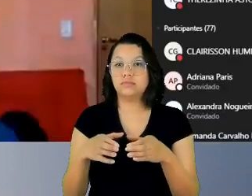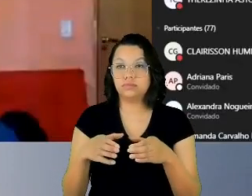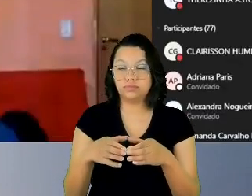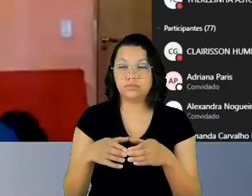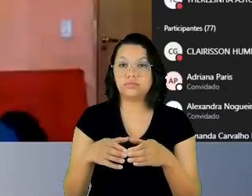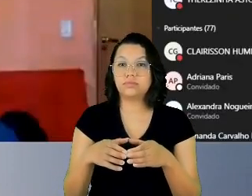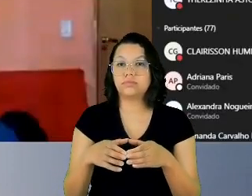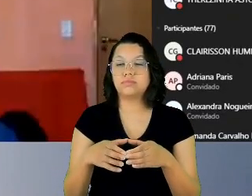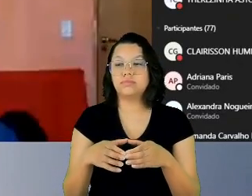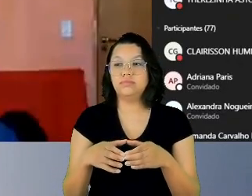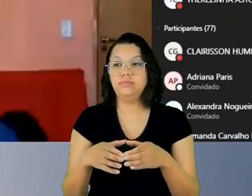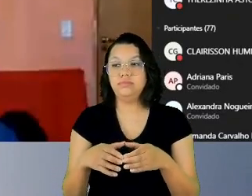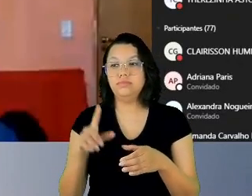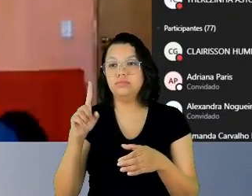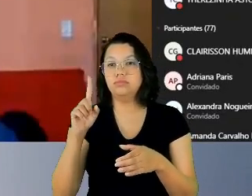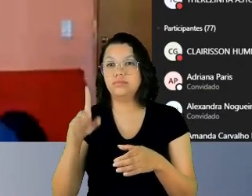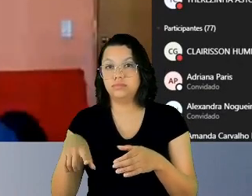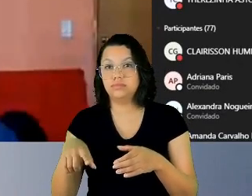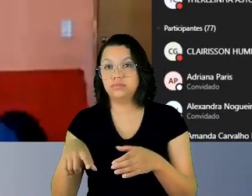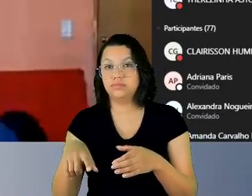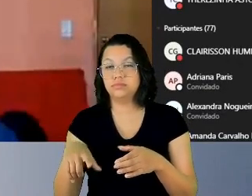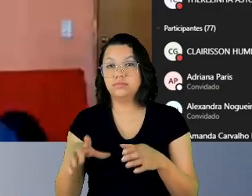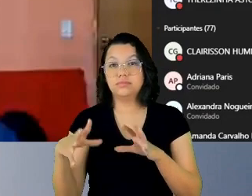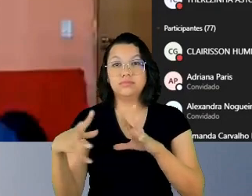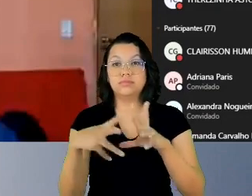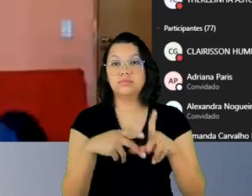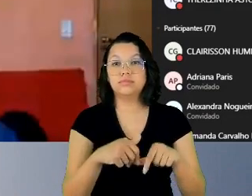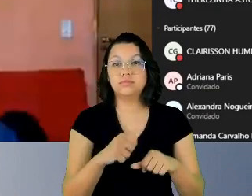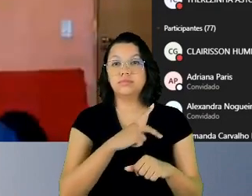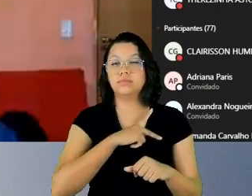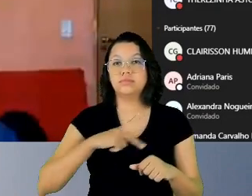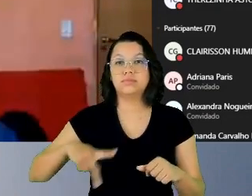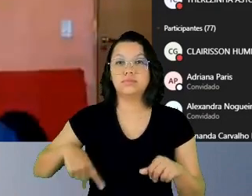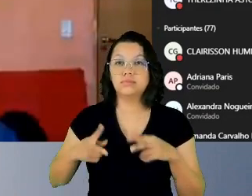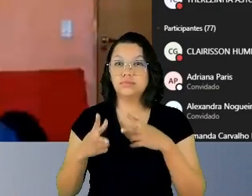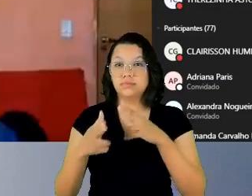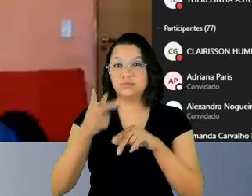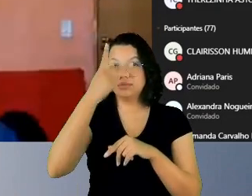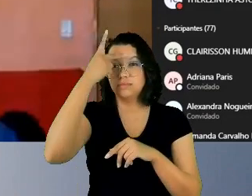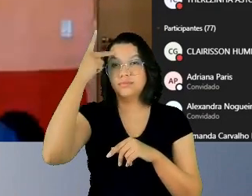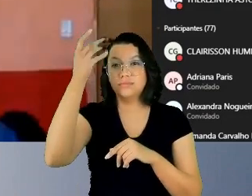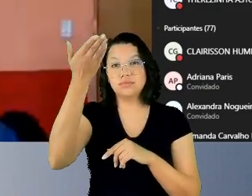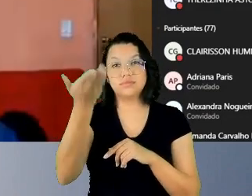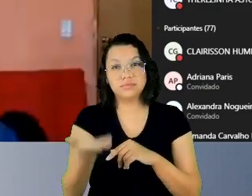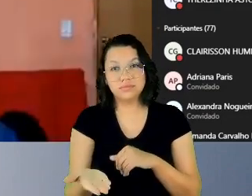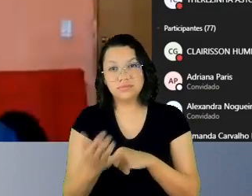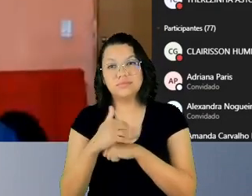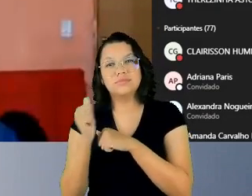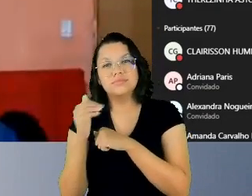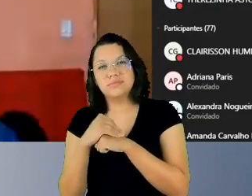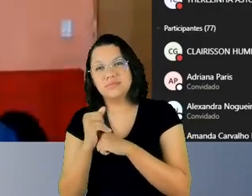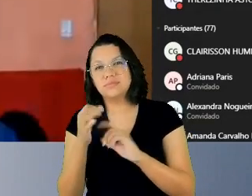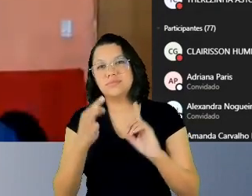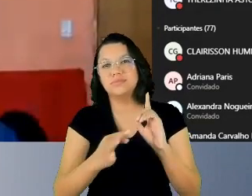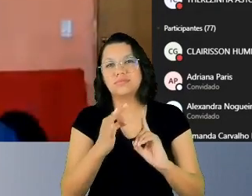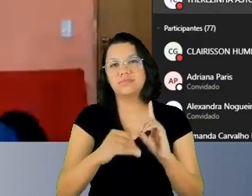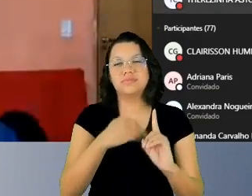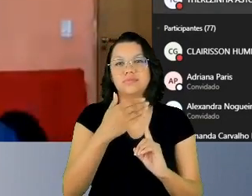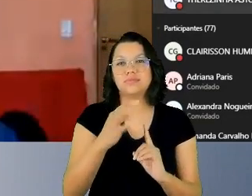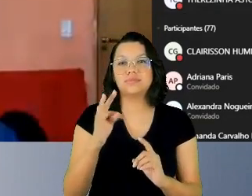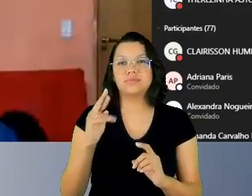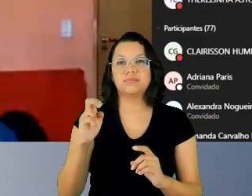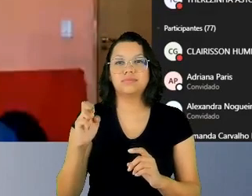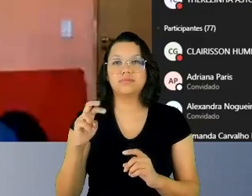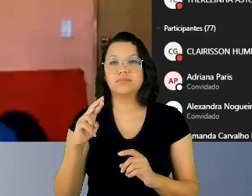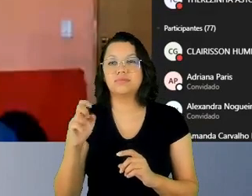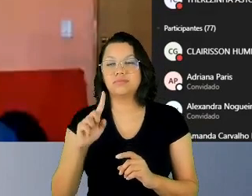pela mesma pessoa, figura da nossa querida doutora Terezinha, e que contam também na comissão com a participação